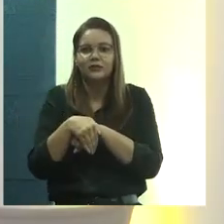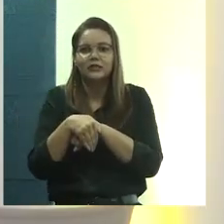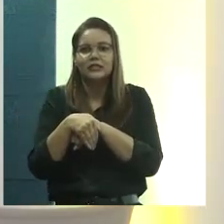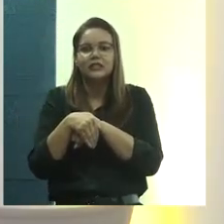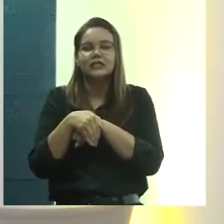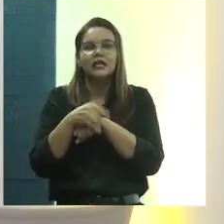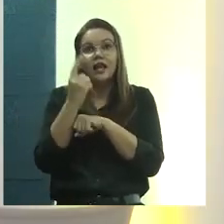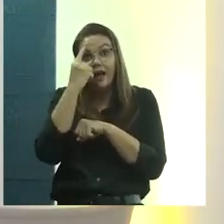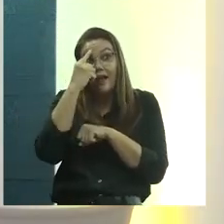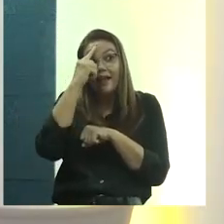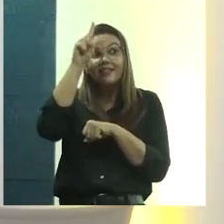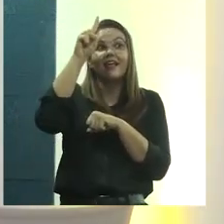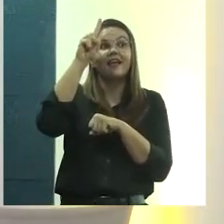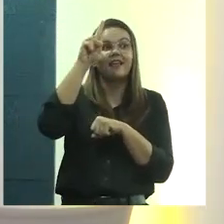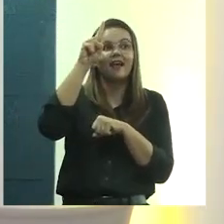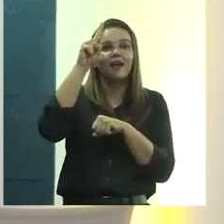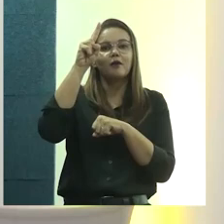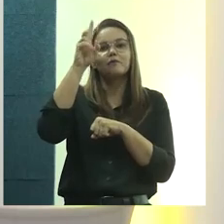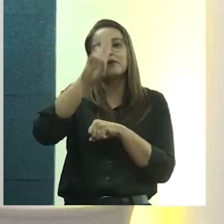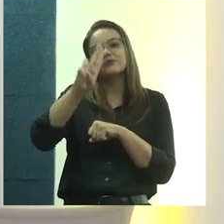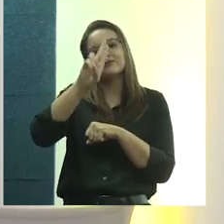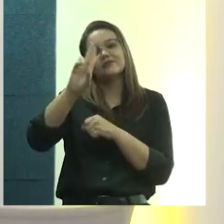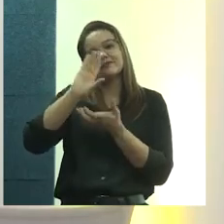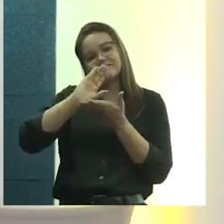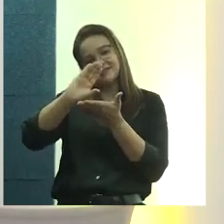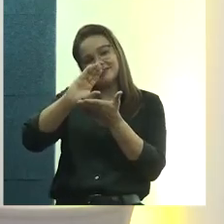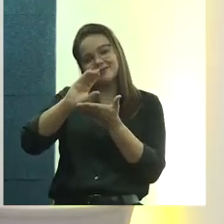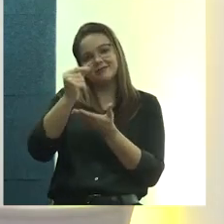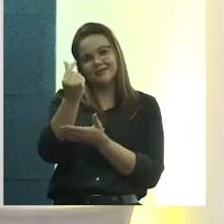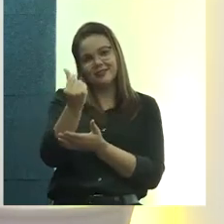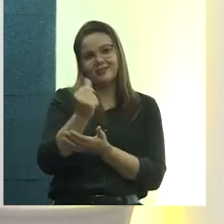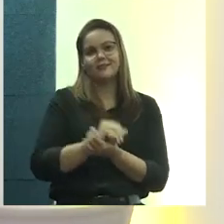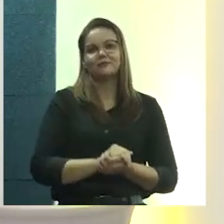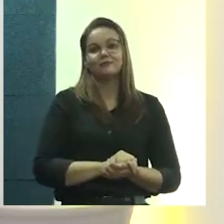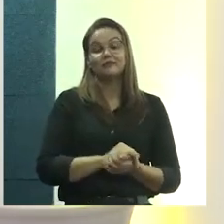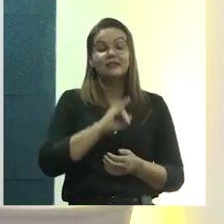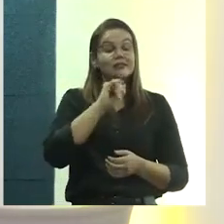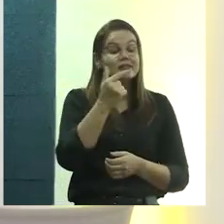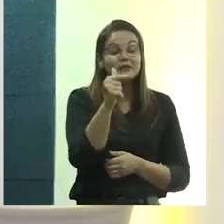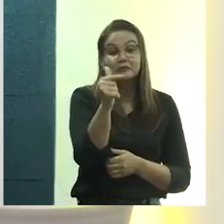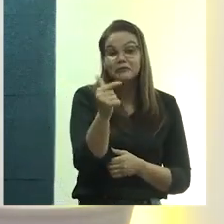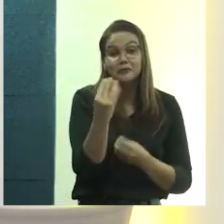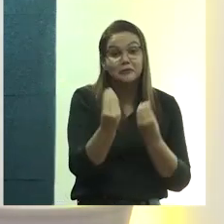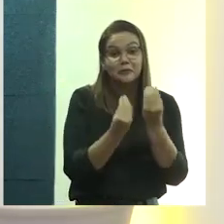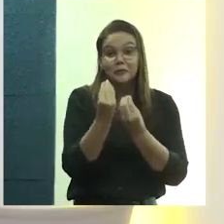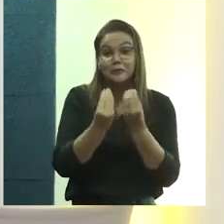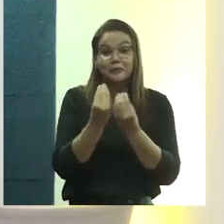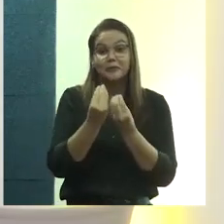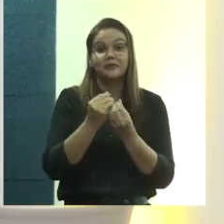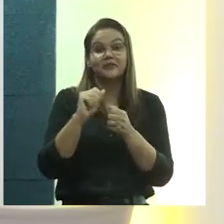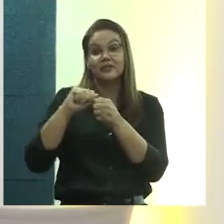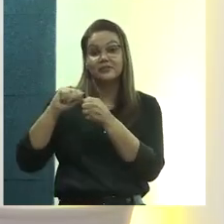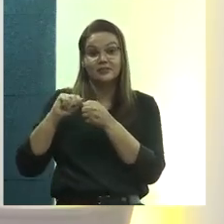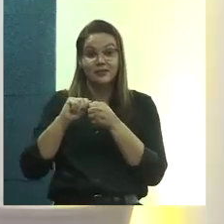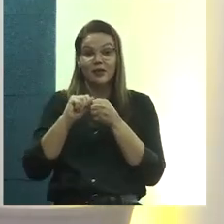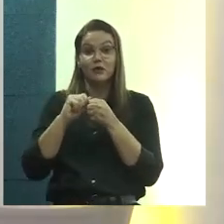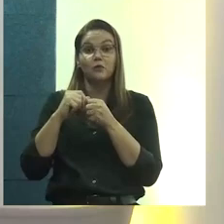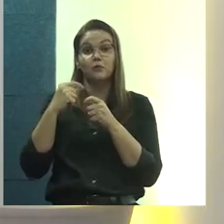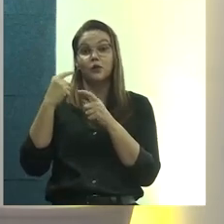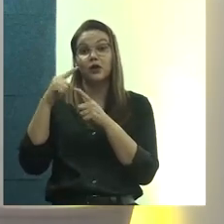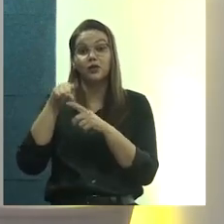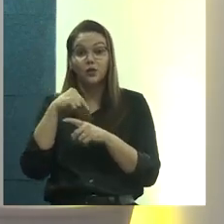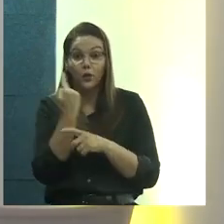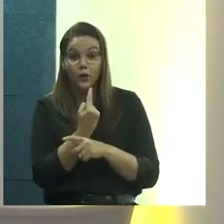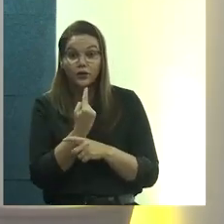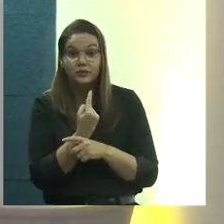seguinte com alguma ideia para viabilizar a utilização daquele recurso. Porque senão, não tem como, né? A gente está, somos